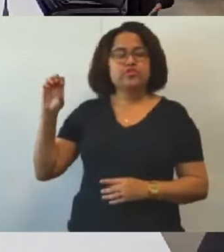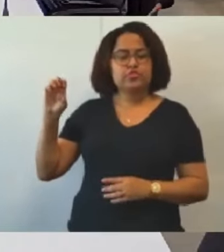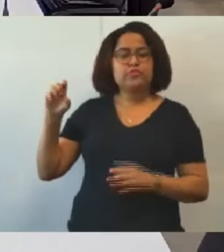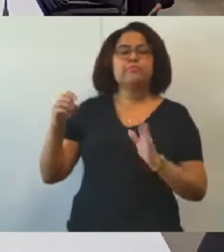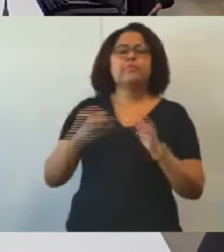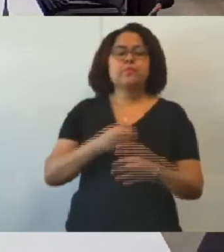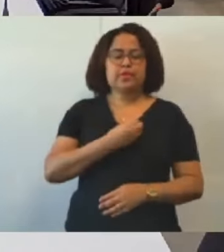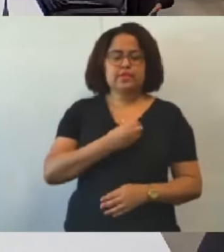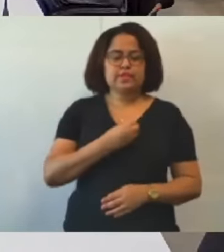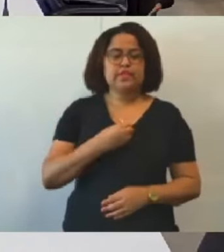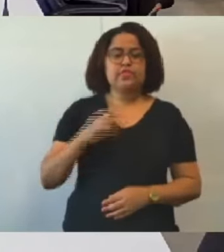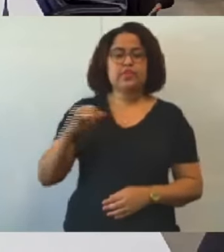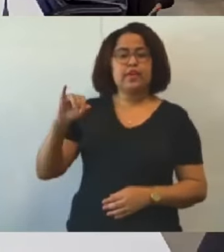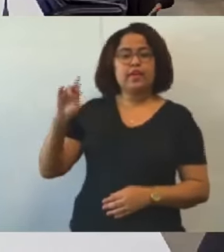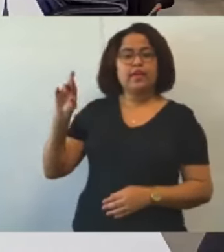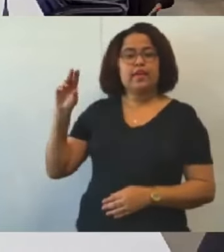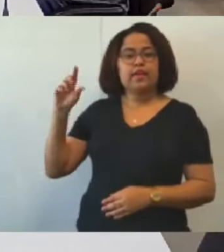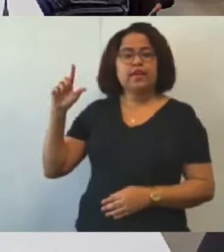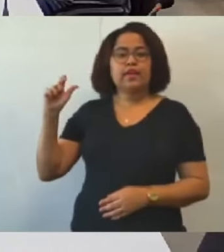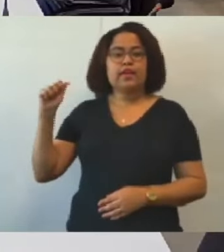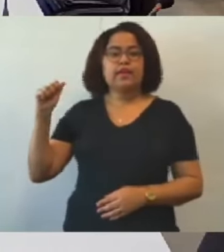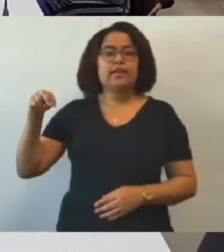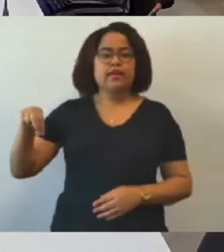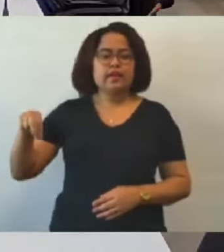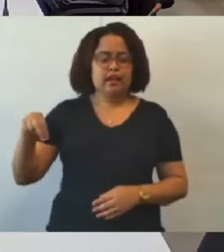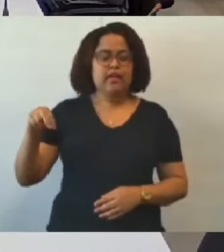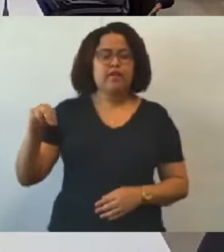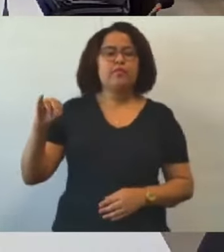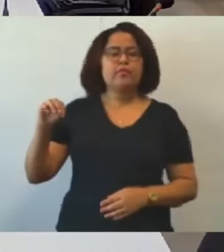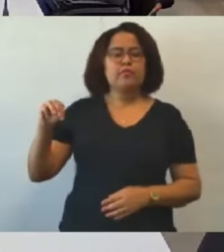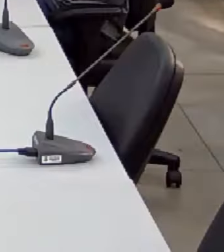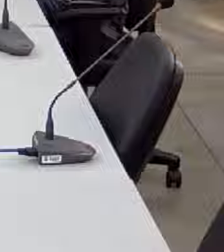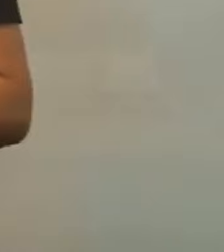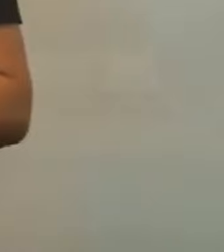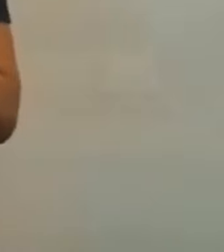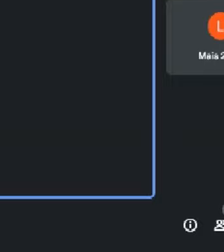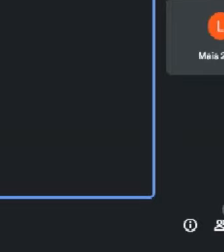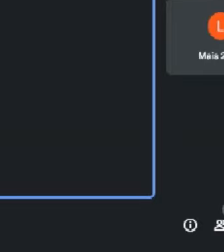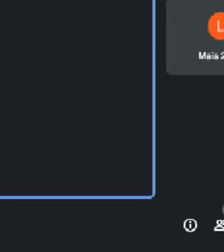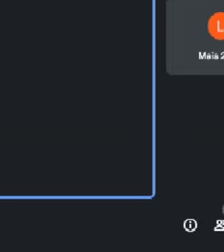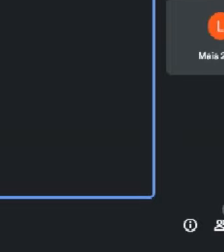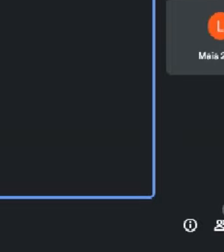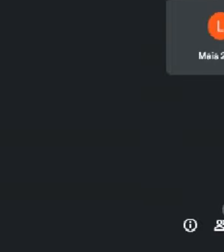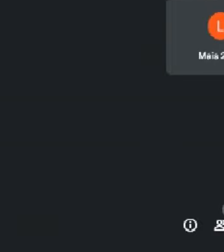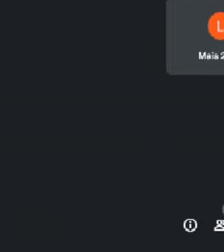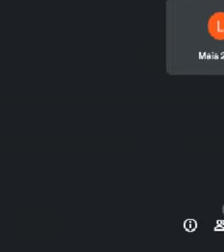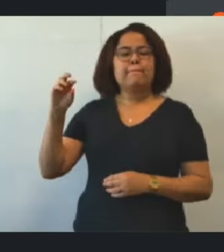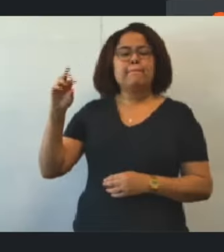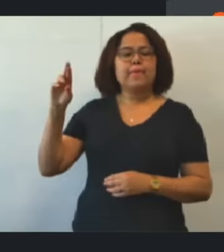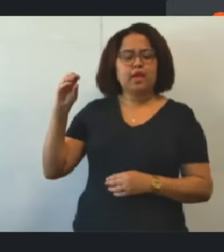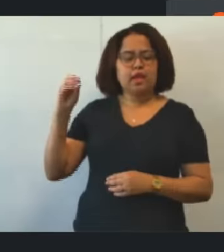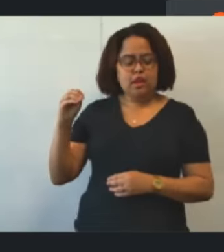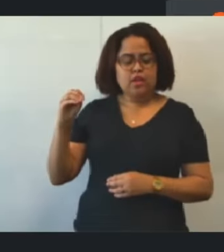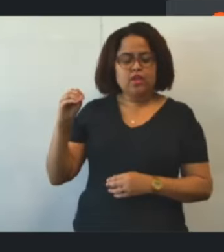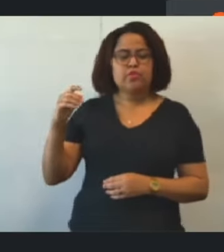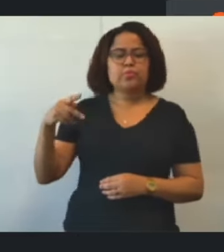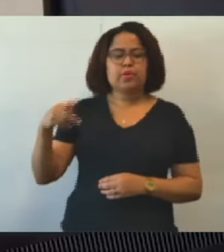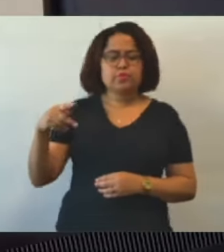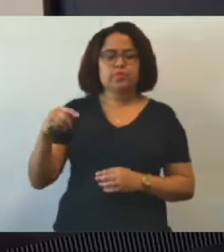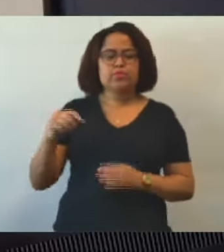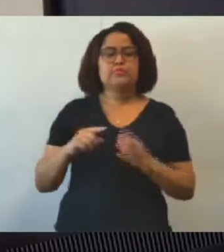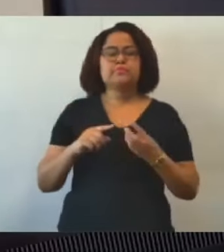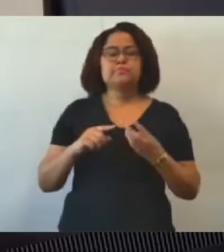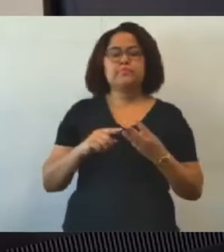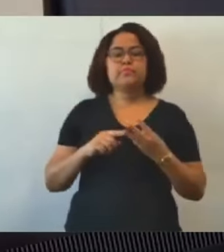Vereador Irlan Melo? Presente. Vereador Pedro Patrus? Presente. Vereador Marcos Pim?